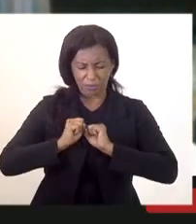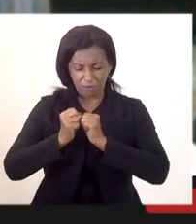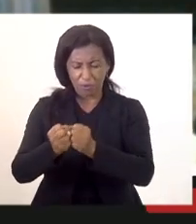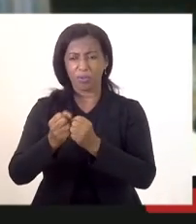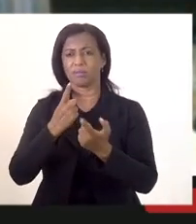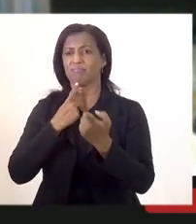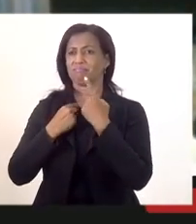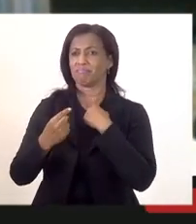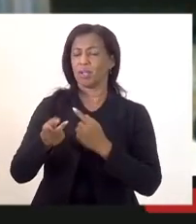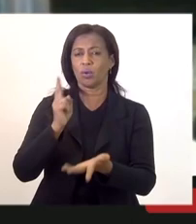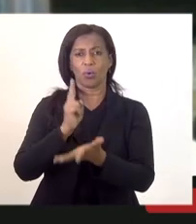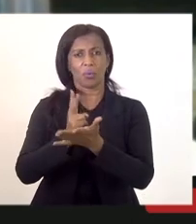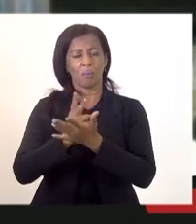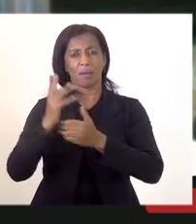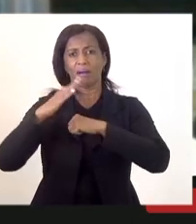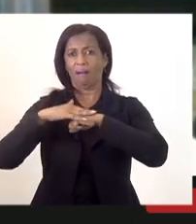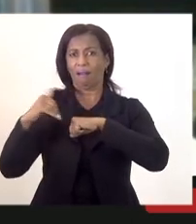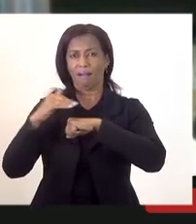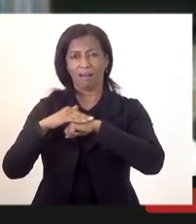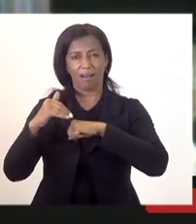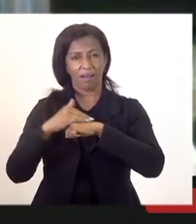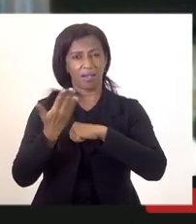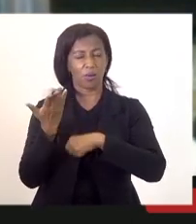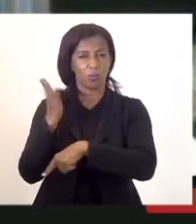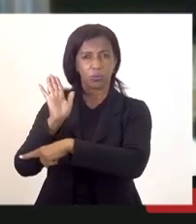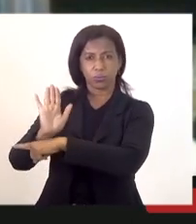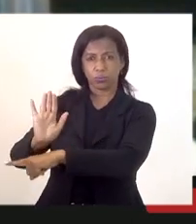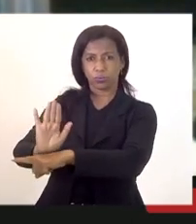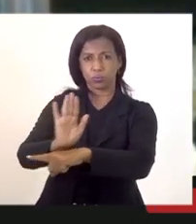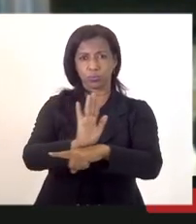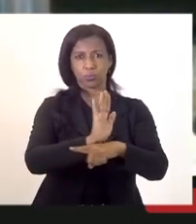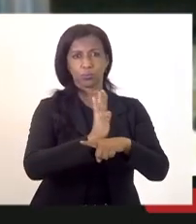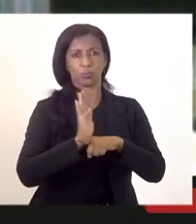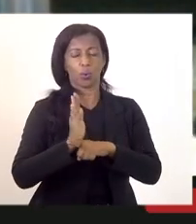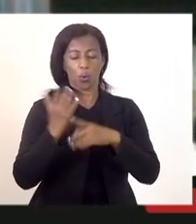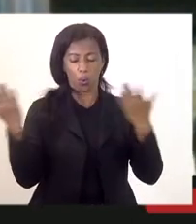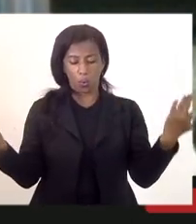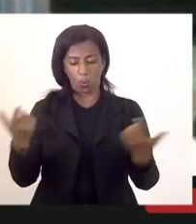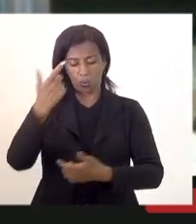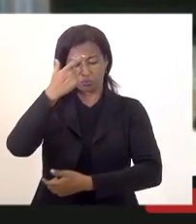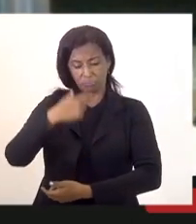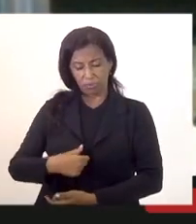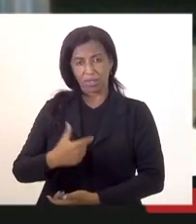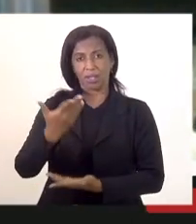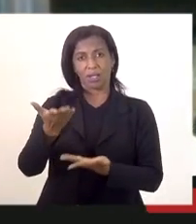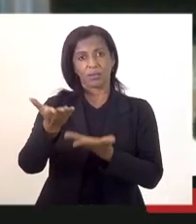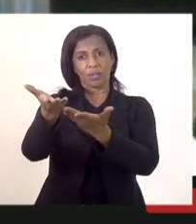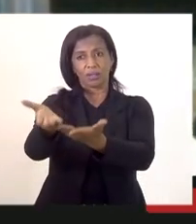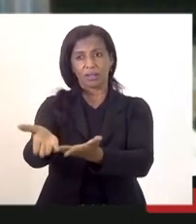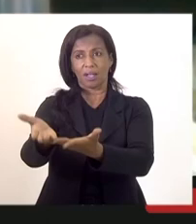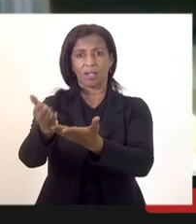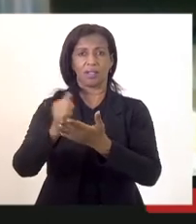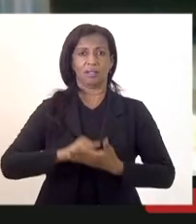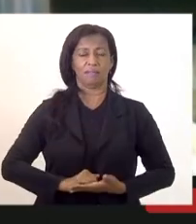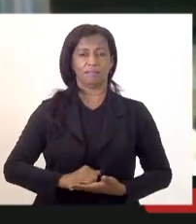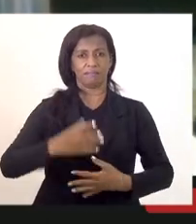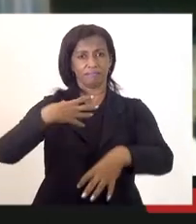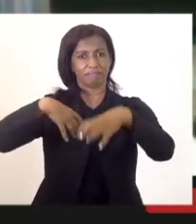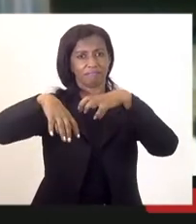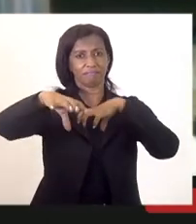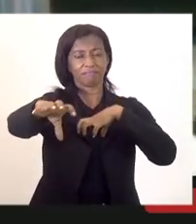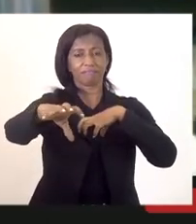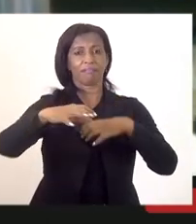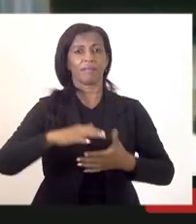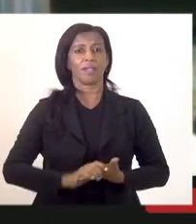com o mesmo carinho para prestar assim hoje eu estou aqui a senhora está aí nessa audiência todos nós estamos nessa audiência